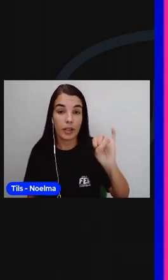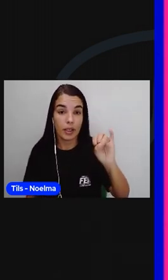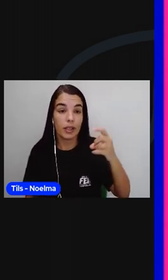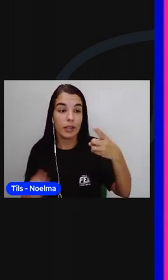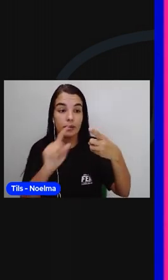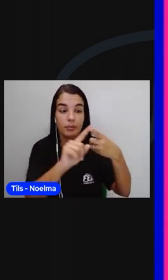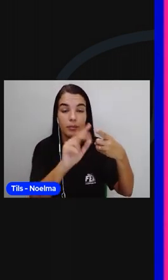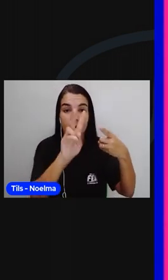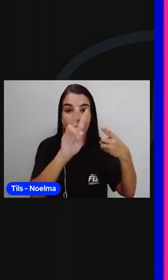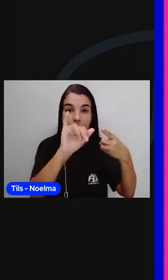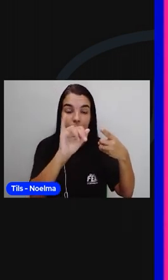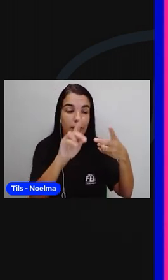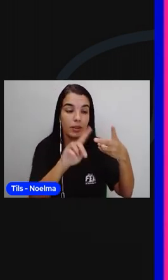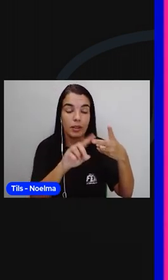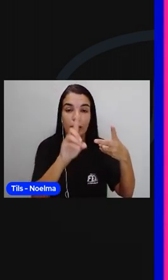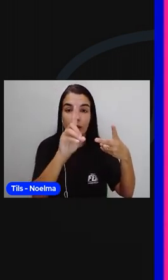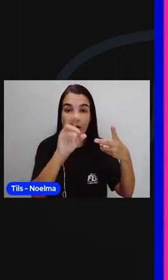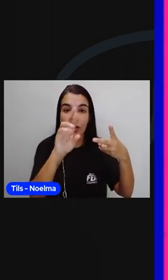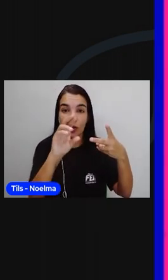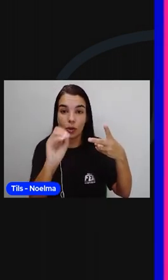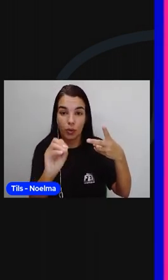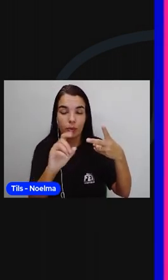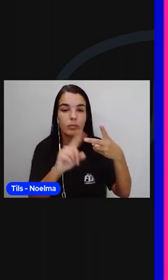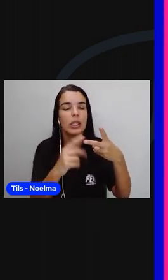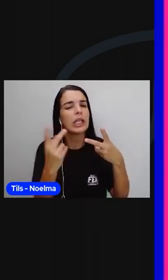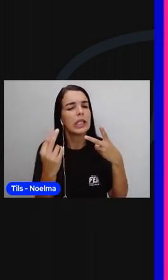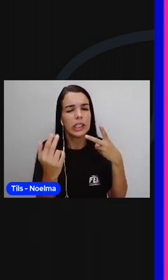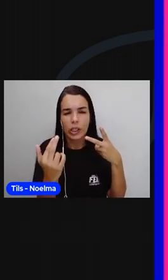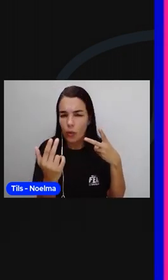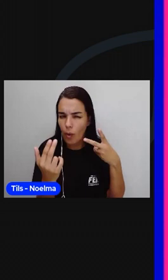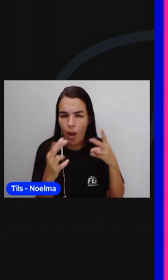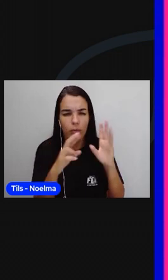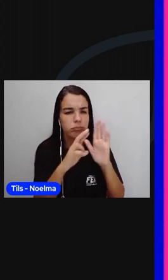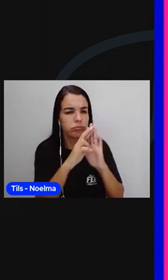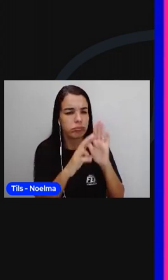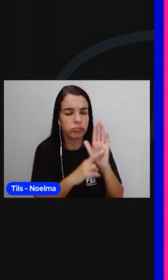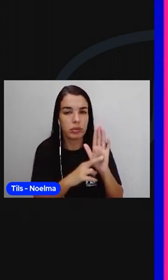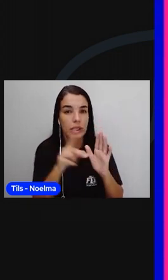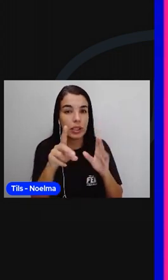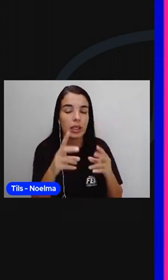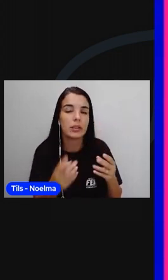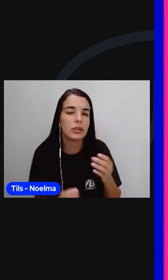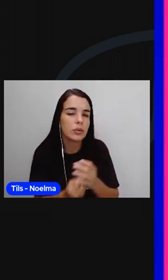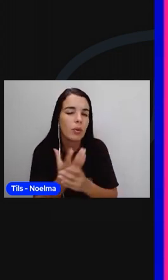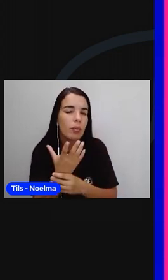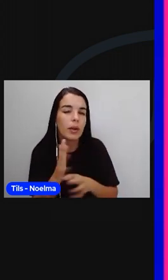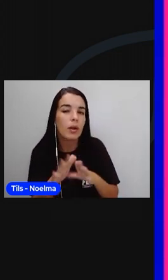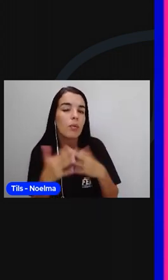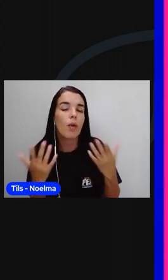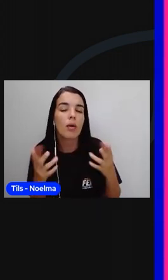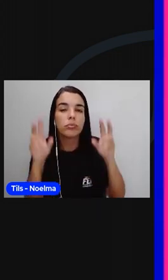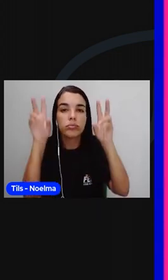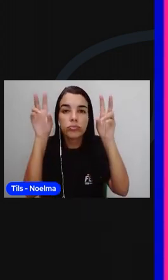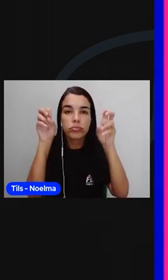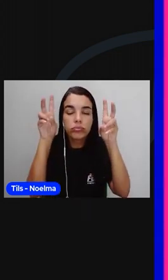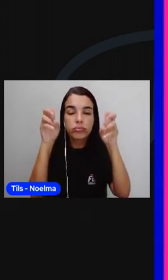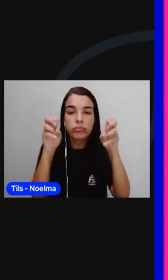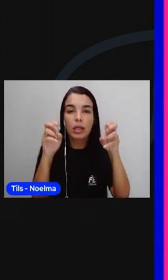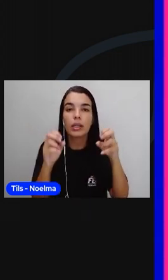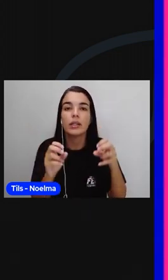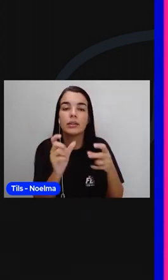Vamos aplicar as mesmas regras para descobrir a sílaba tônica. Então, nós vamos chamar o vidro.